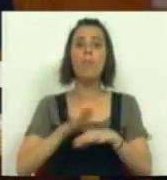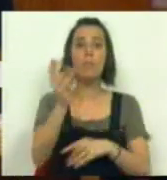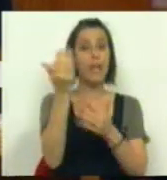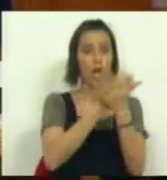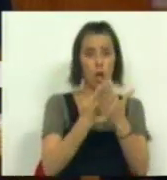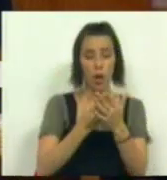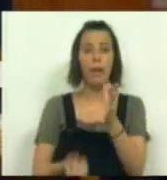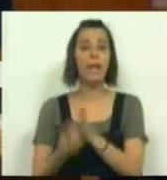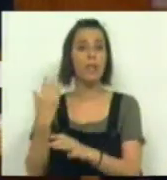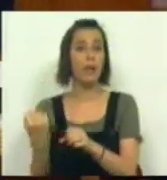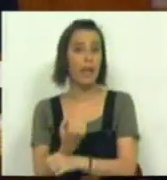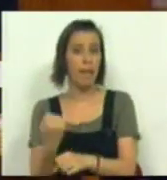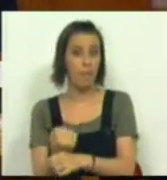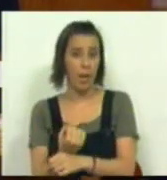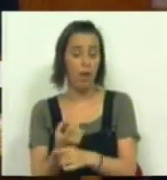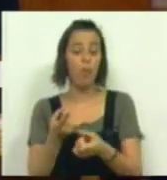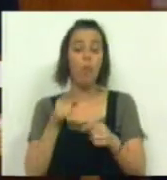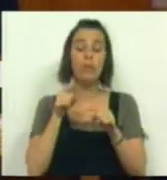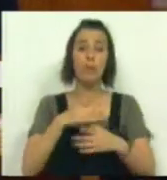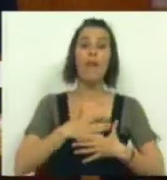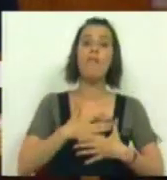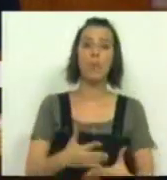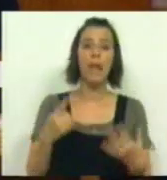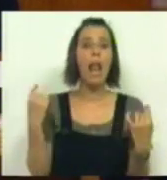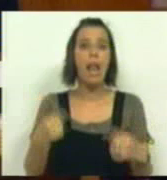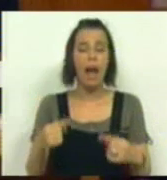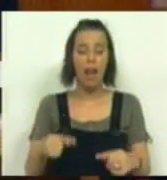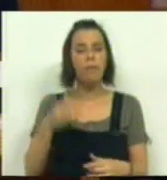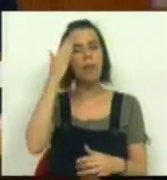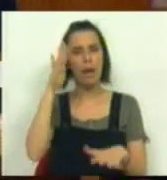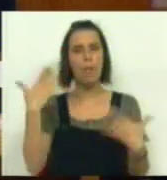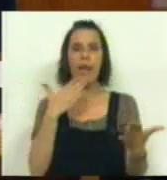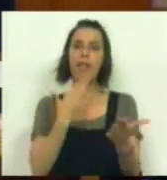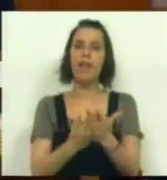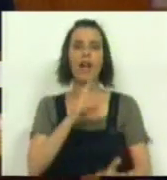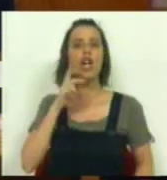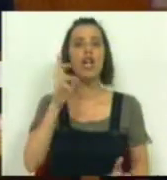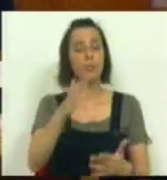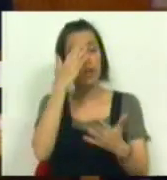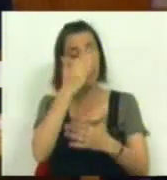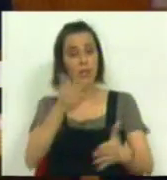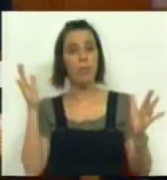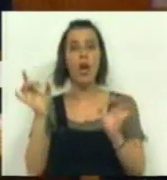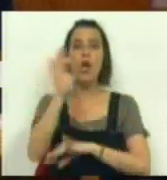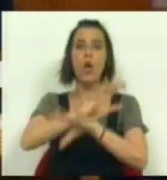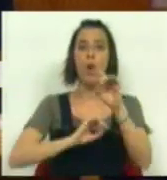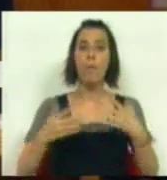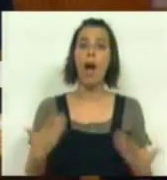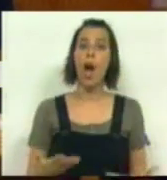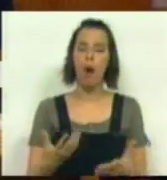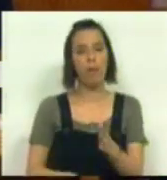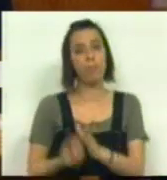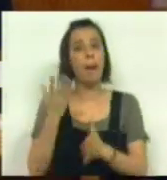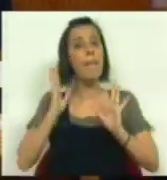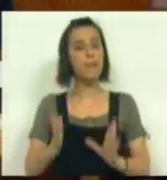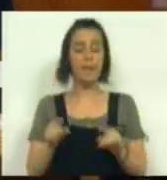económico e para a criação de emprego. O que essa vontade tem é a capacidade de dar uma resposta democrática que a Europa tem agora que construir.